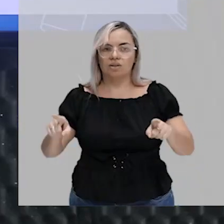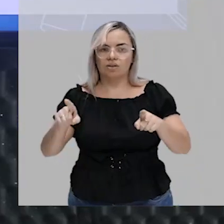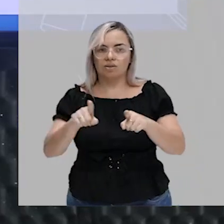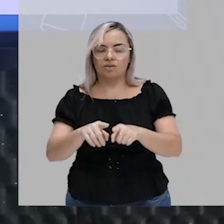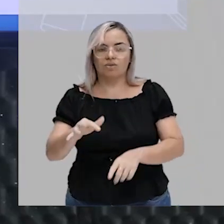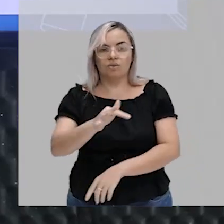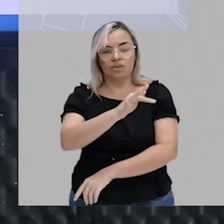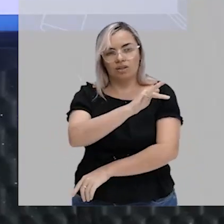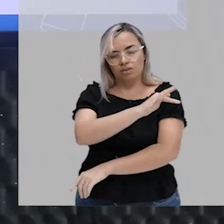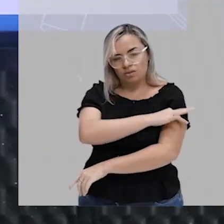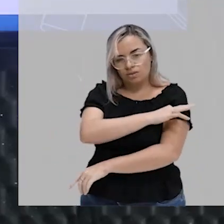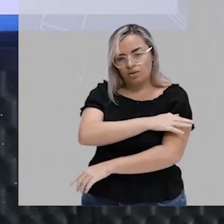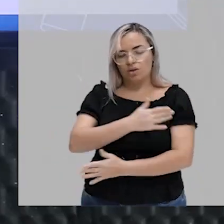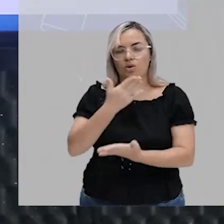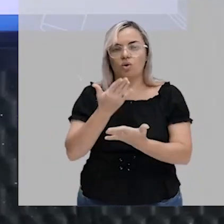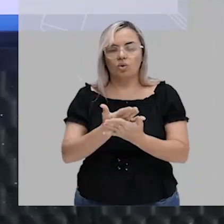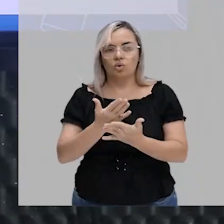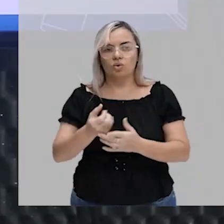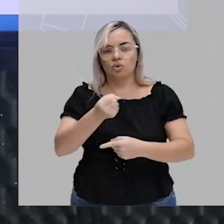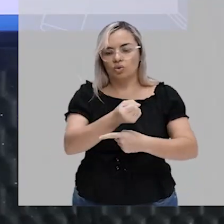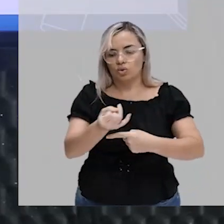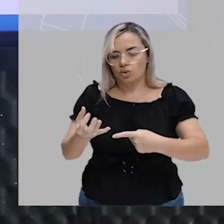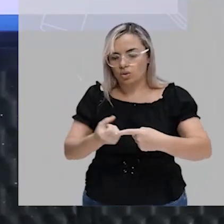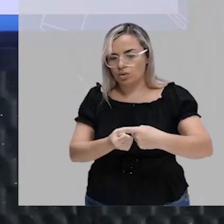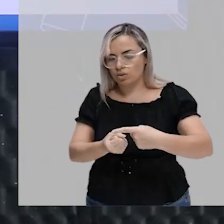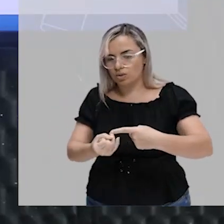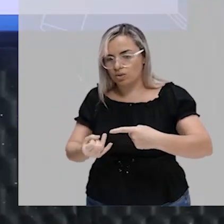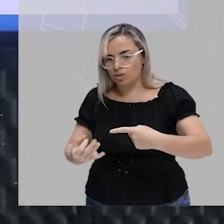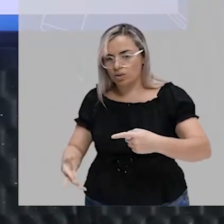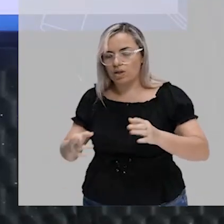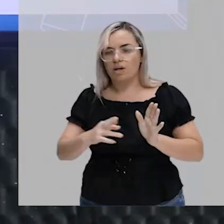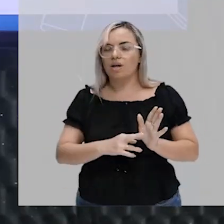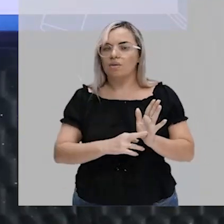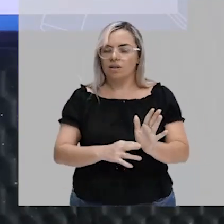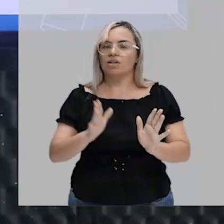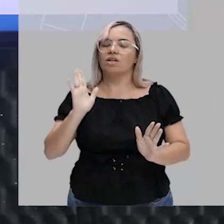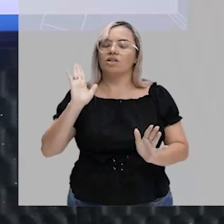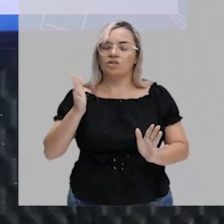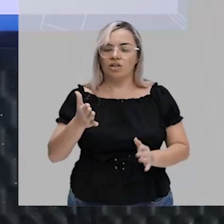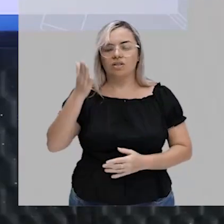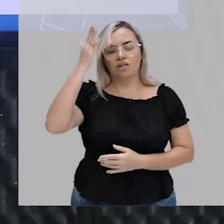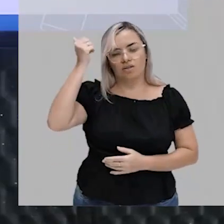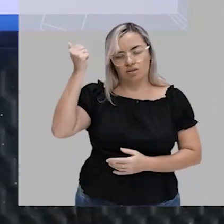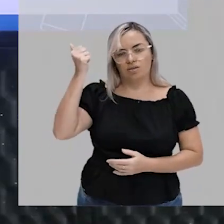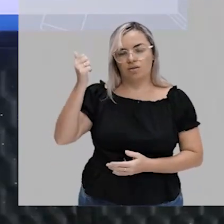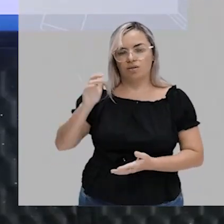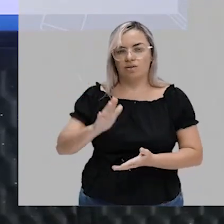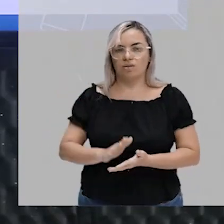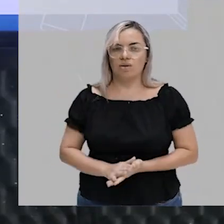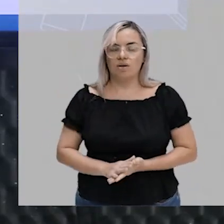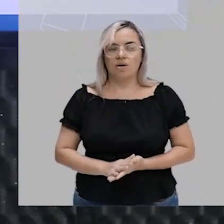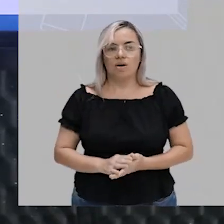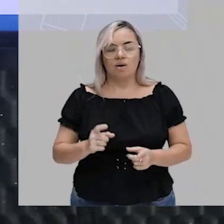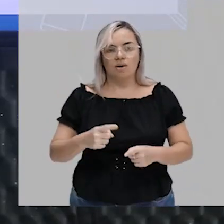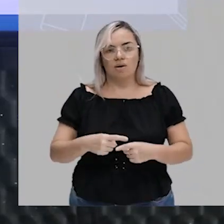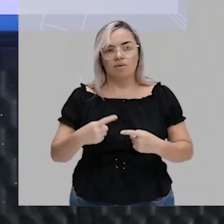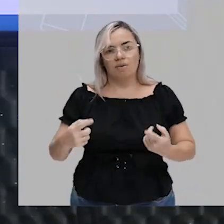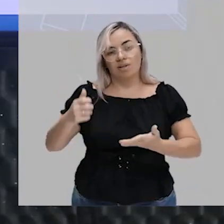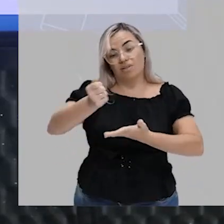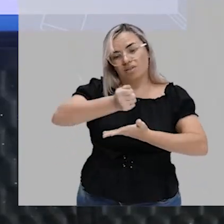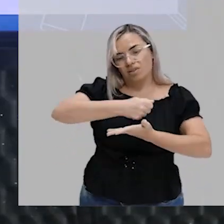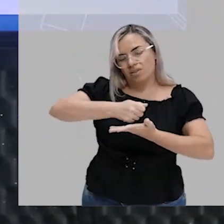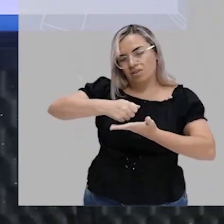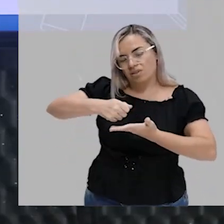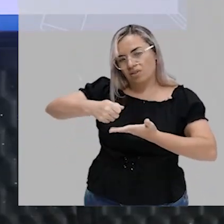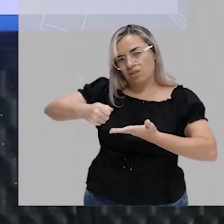frações, você já representa desse jeito, inocentemente, tá? E aí você acaba sendo levado a escrever,